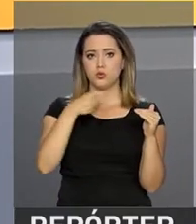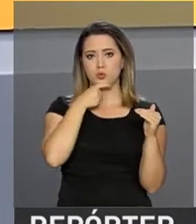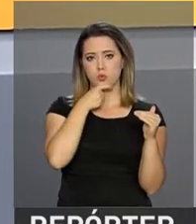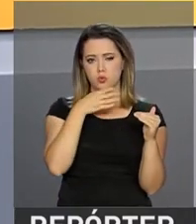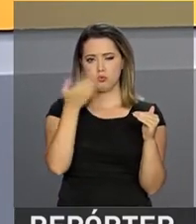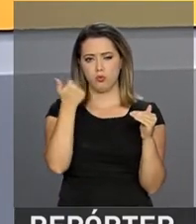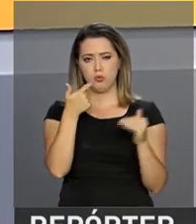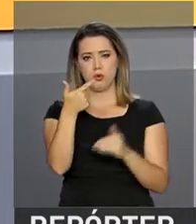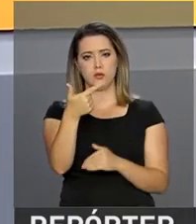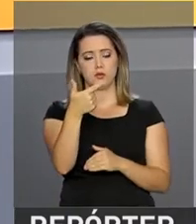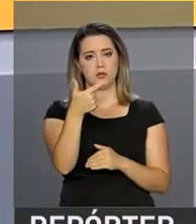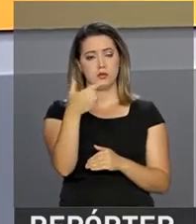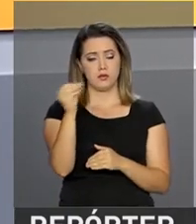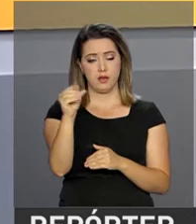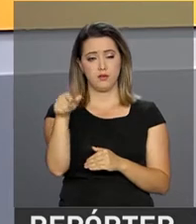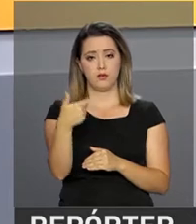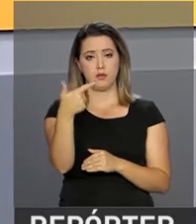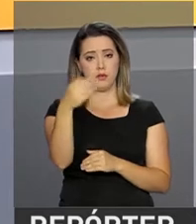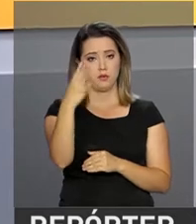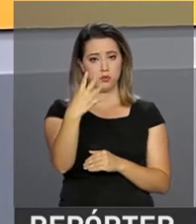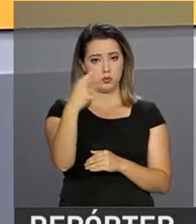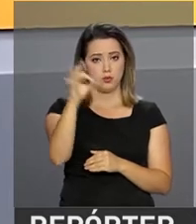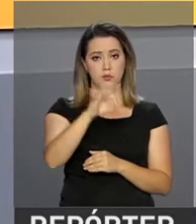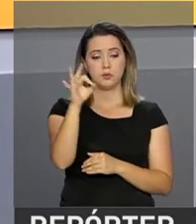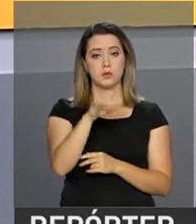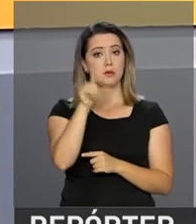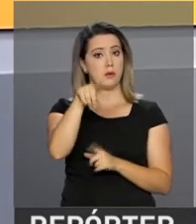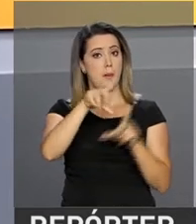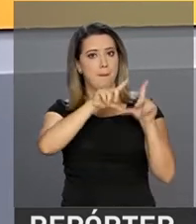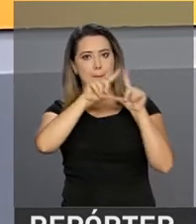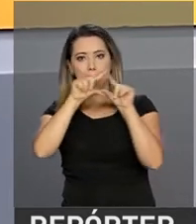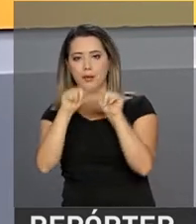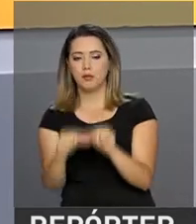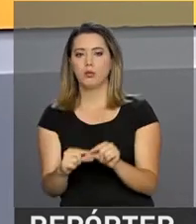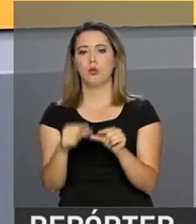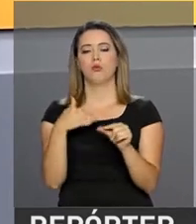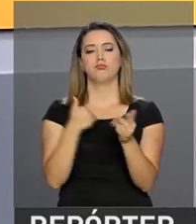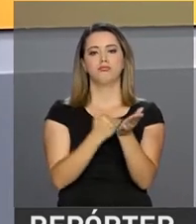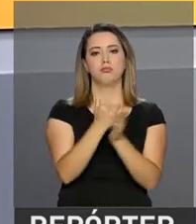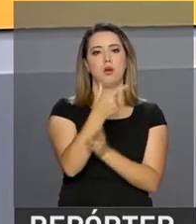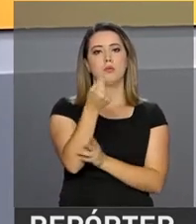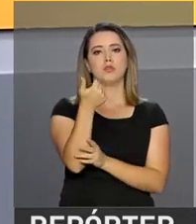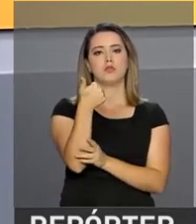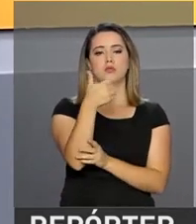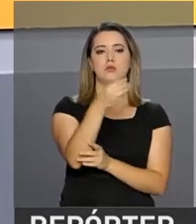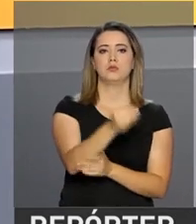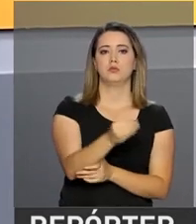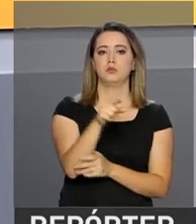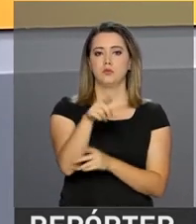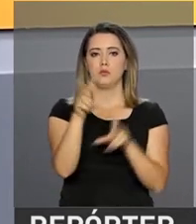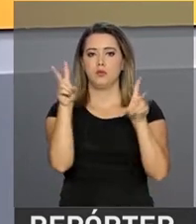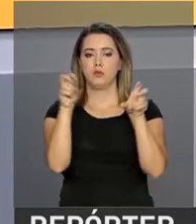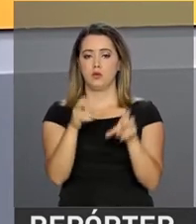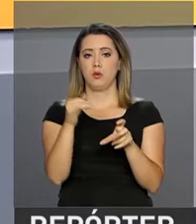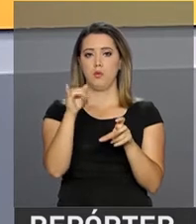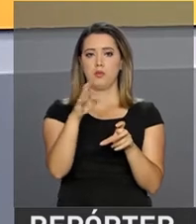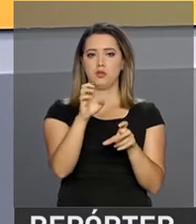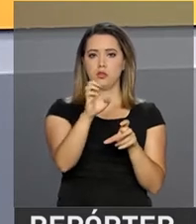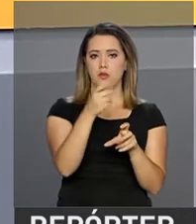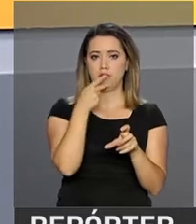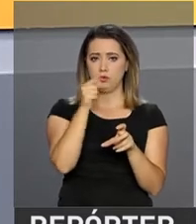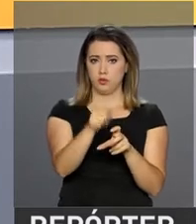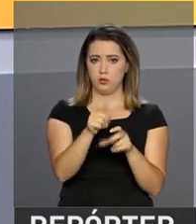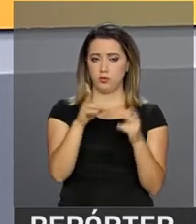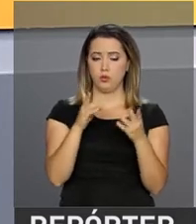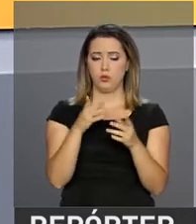,24%. É a menor variação para o mês desde 2010, segundo o IBGE. O destaque foi o setor de